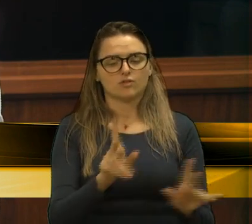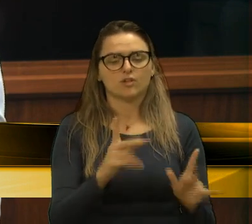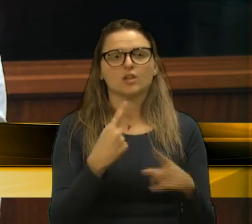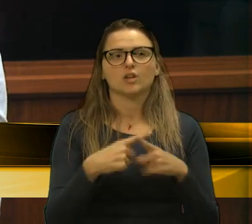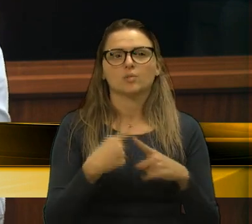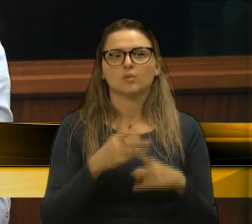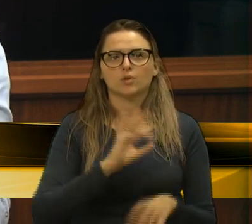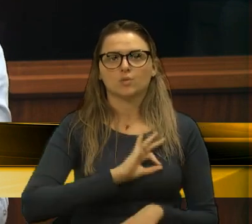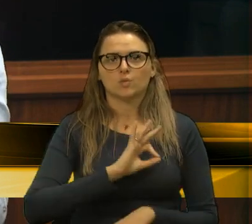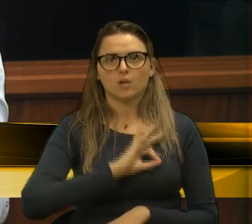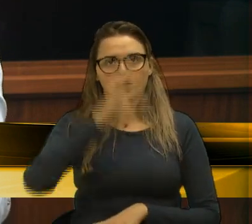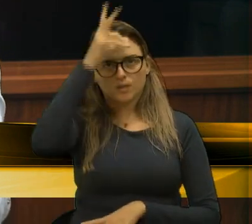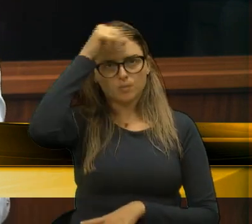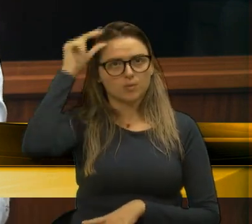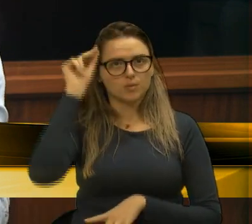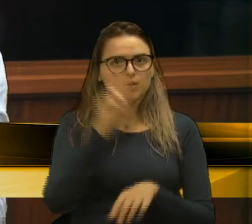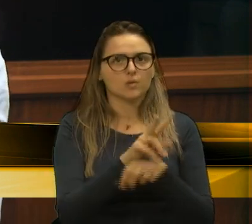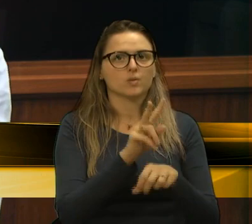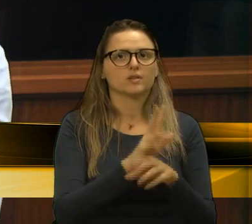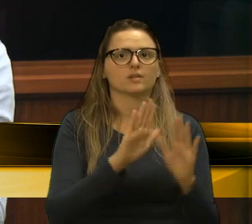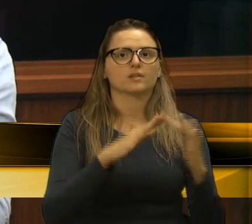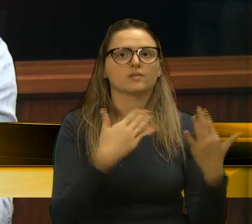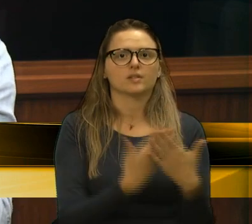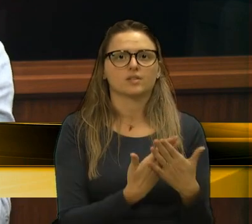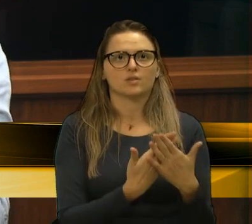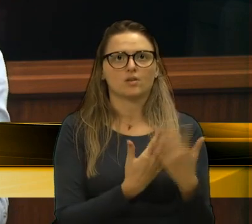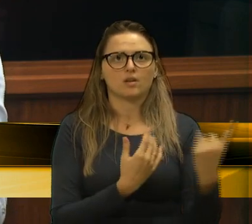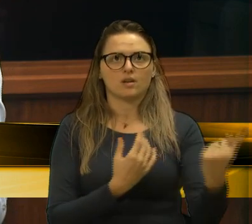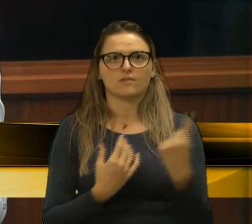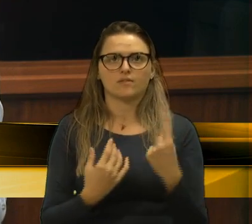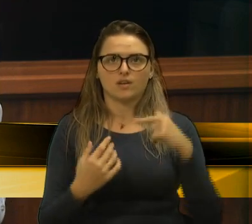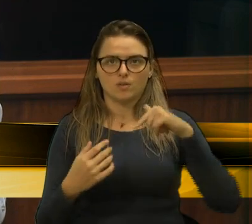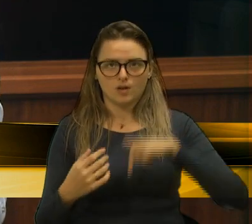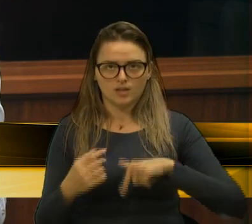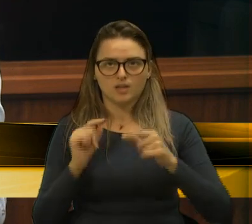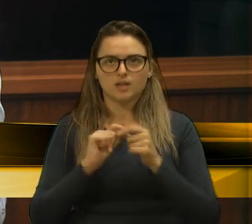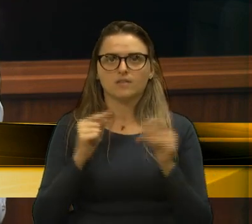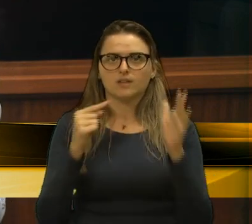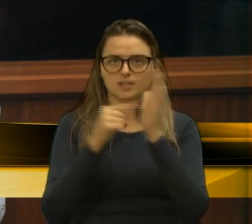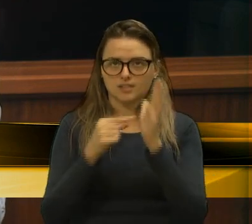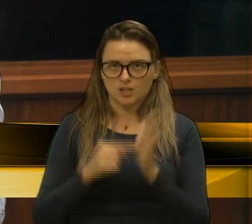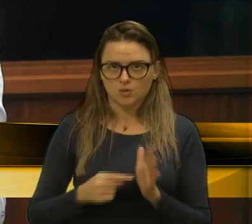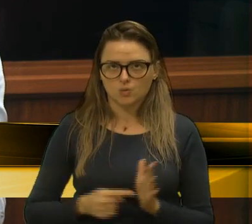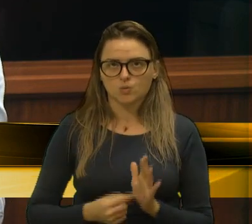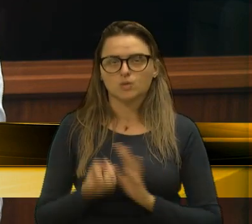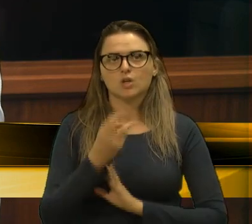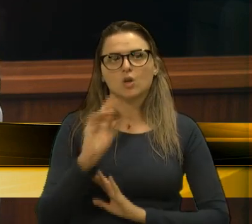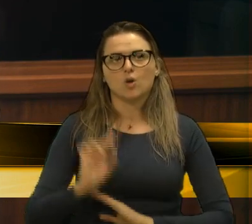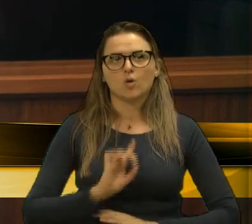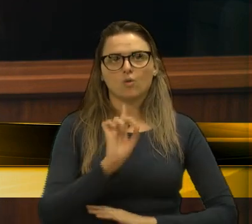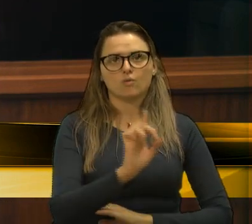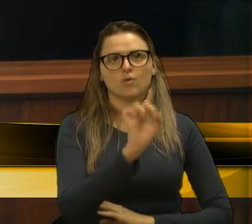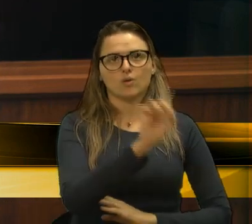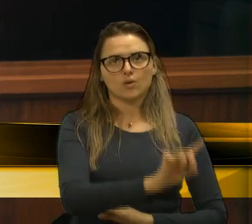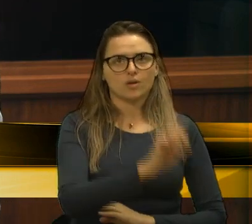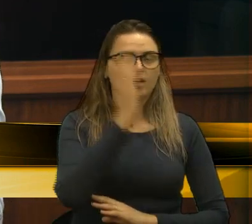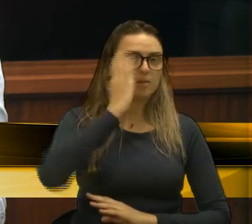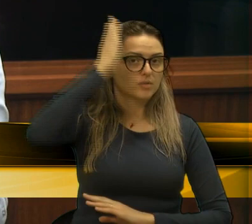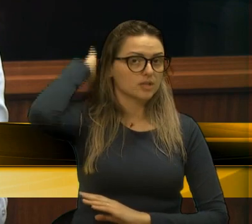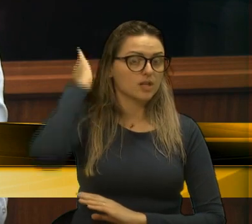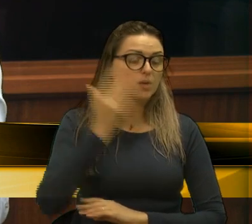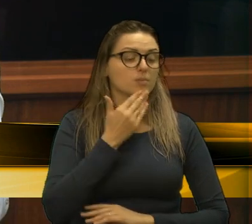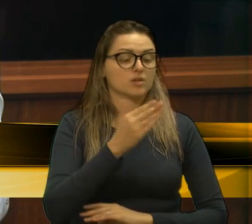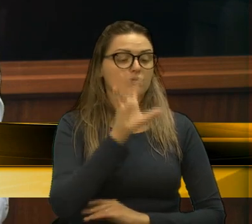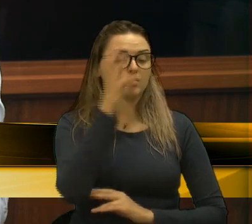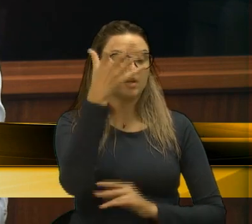municipais que estavam na patrulha escolar fizeram essas denúncias ou estiveram no gabinete de prefeito pedindo solução. Então,